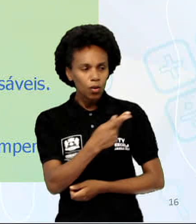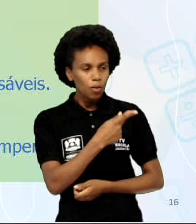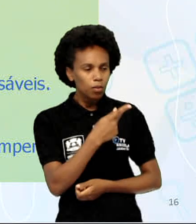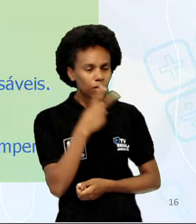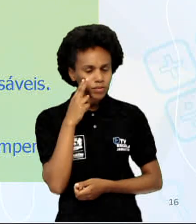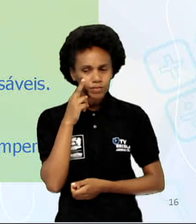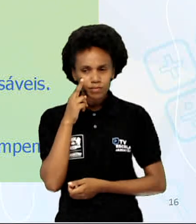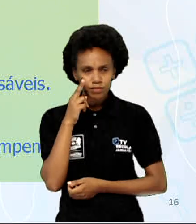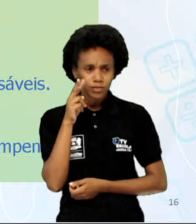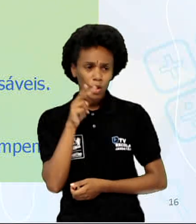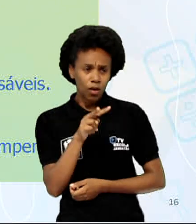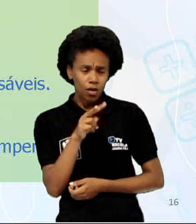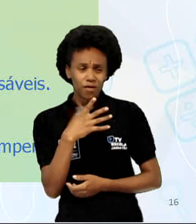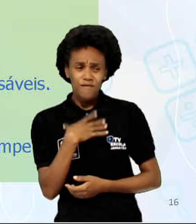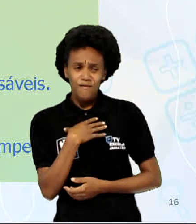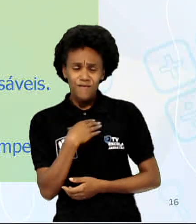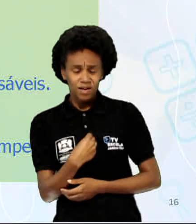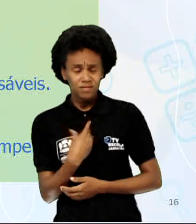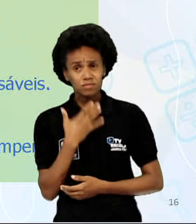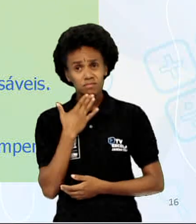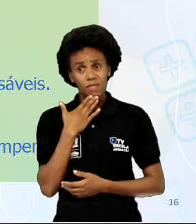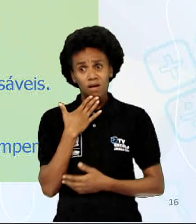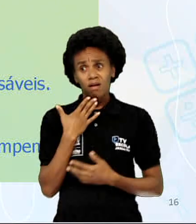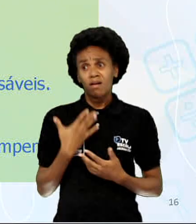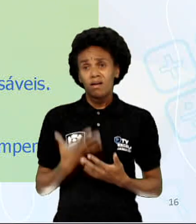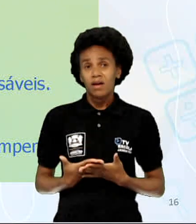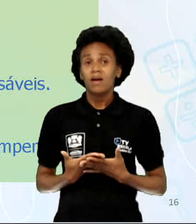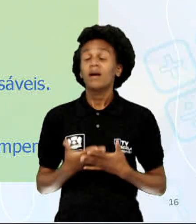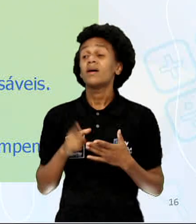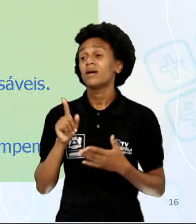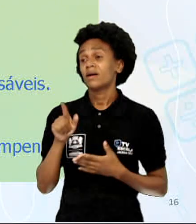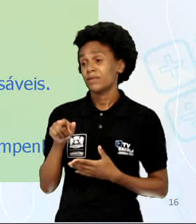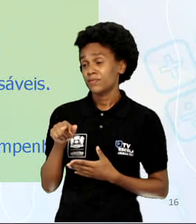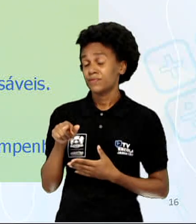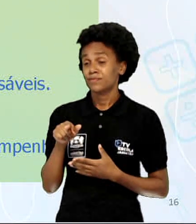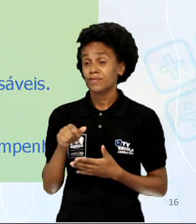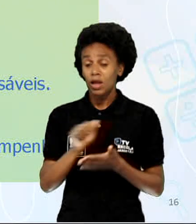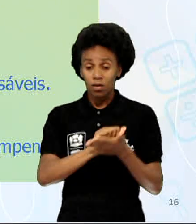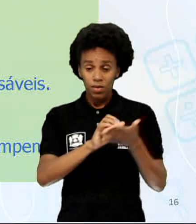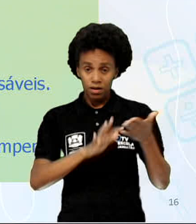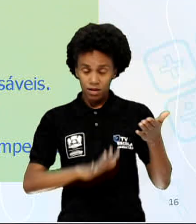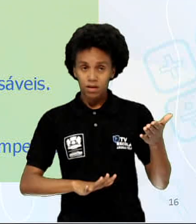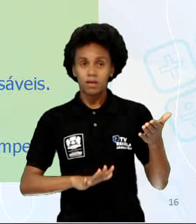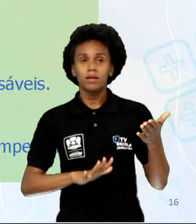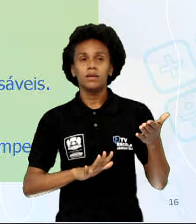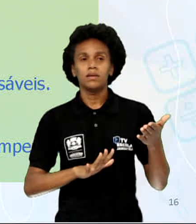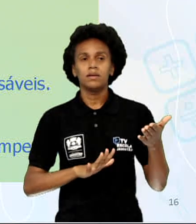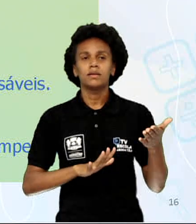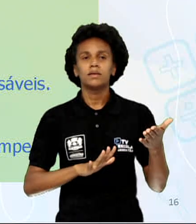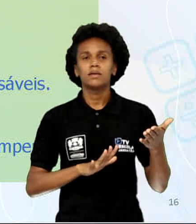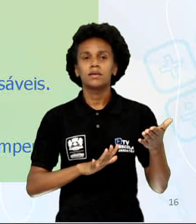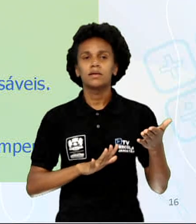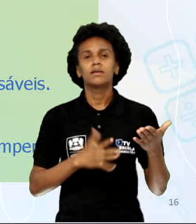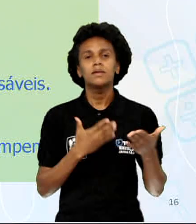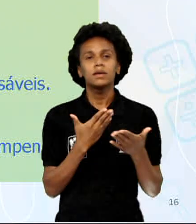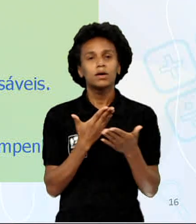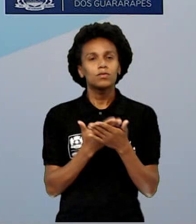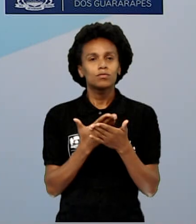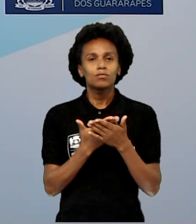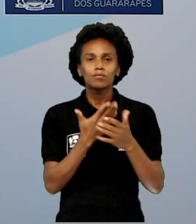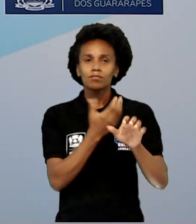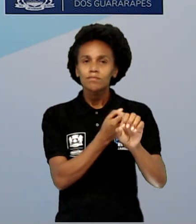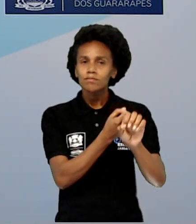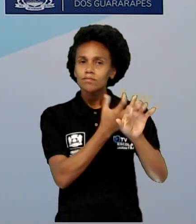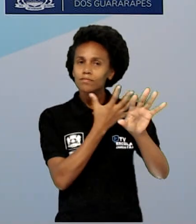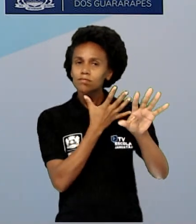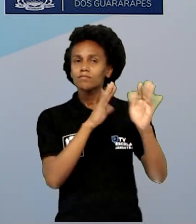É que isso é uma das tarefas dos estudos remotos da escola. Perceba que houve uma interrupçãozinha aqui do trecho para que